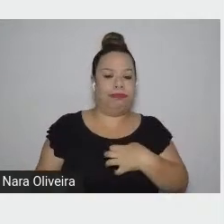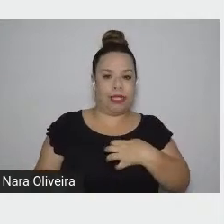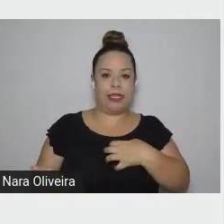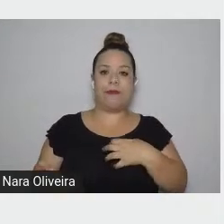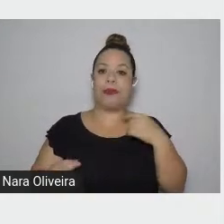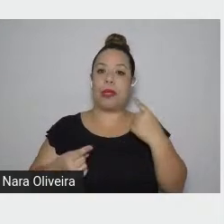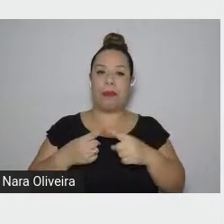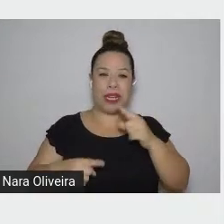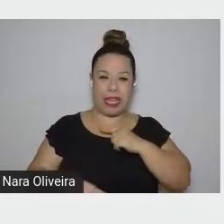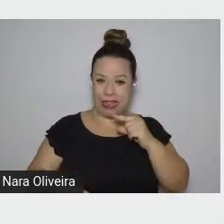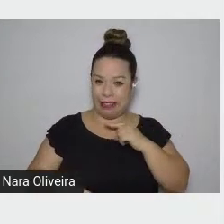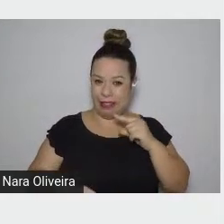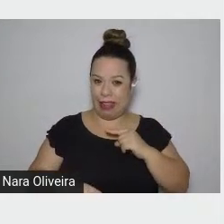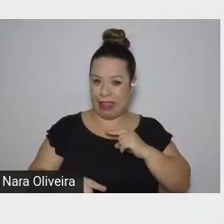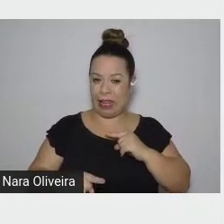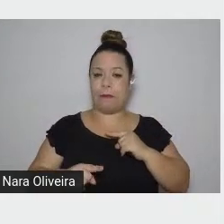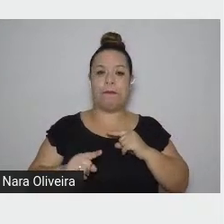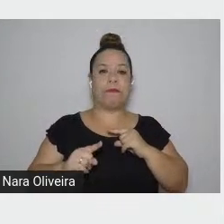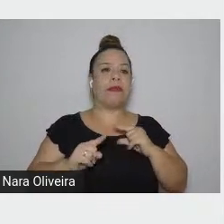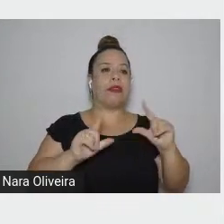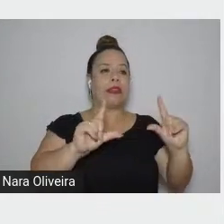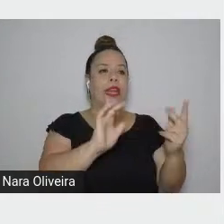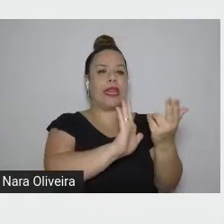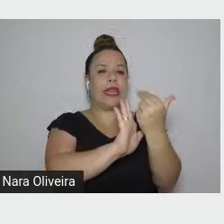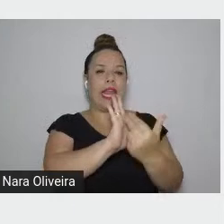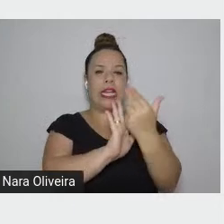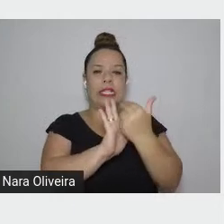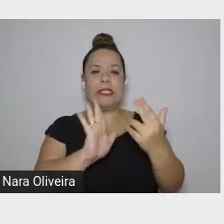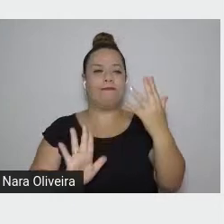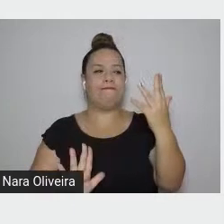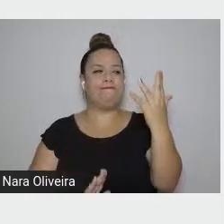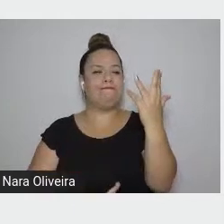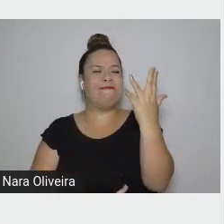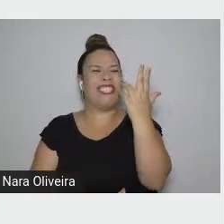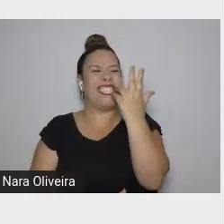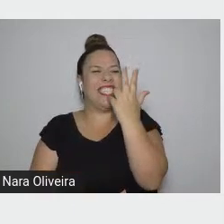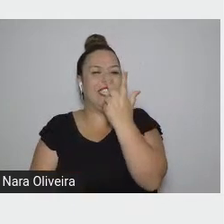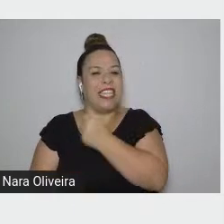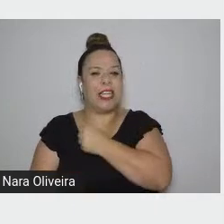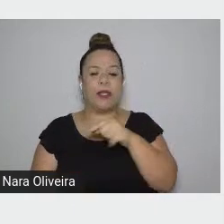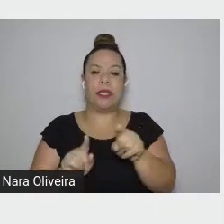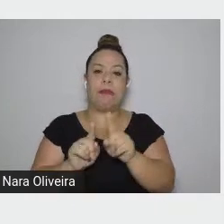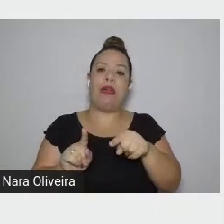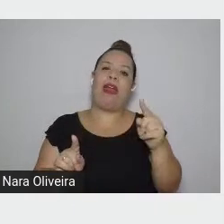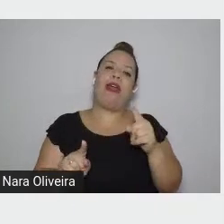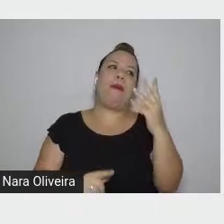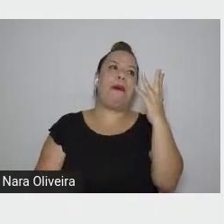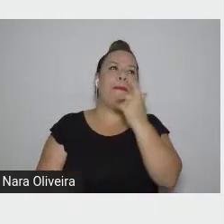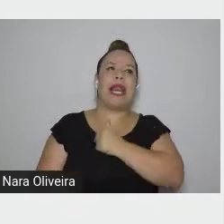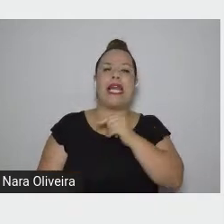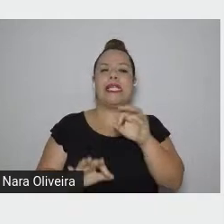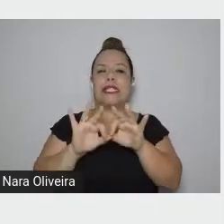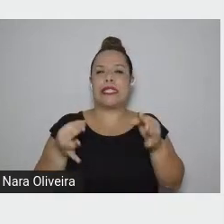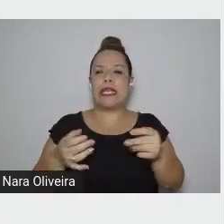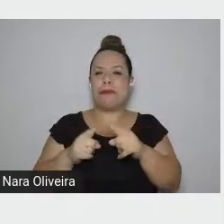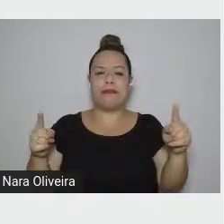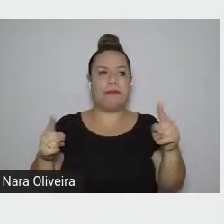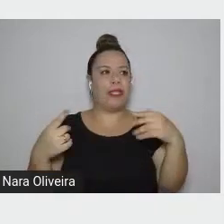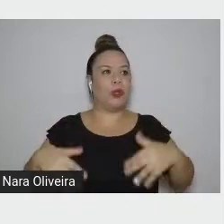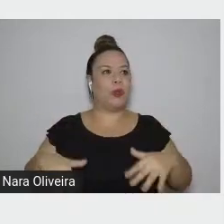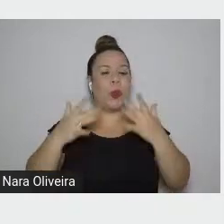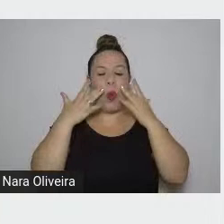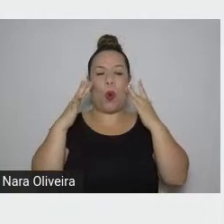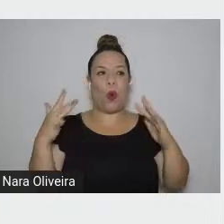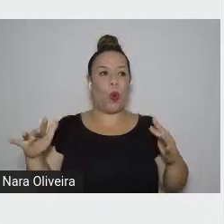lindíssimas de uma uma beleza simples e luminosa, como eu já disse,